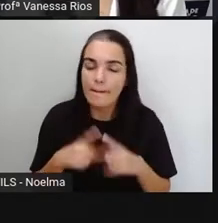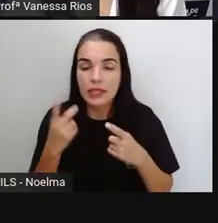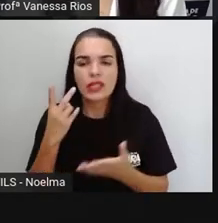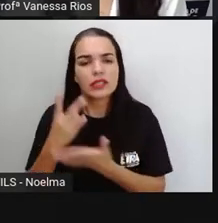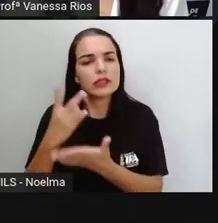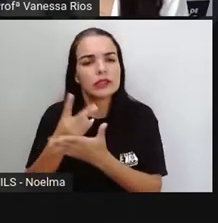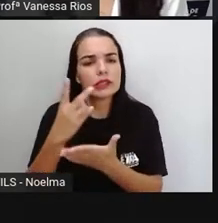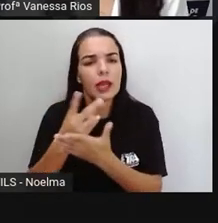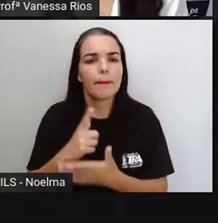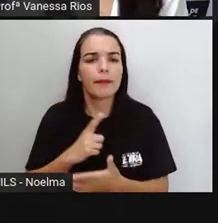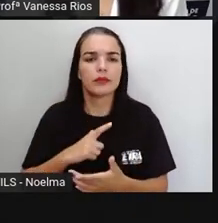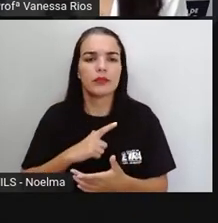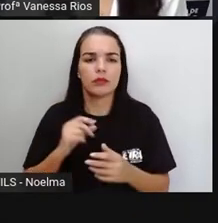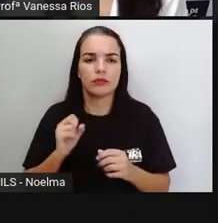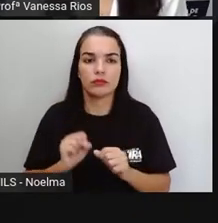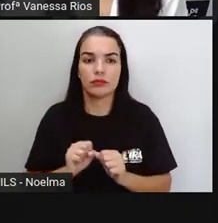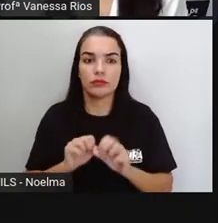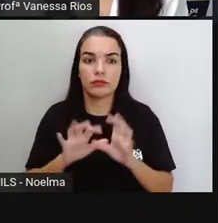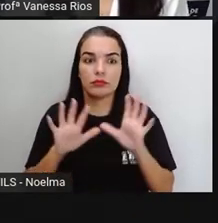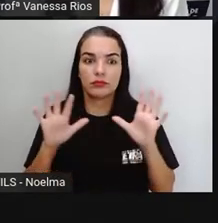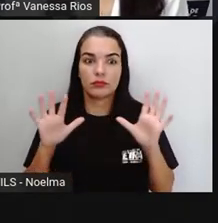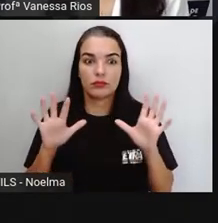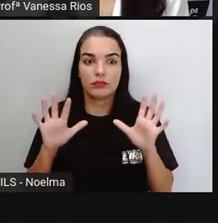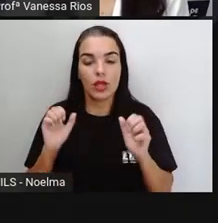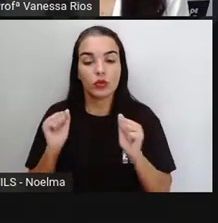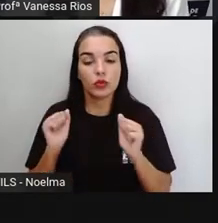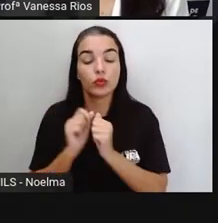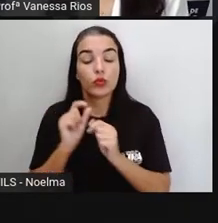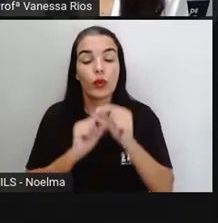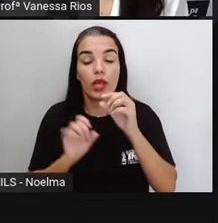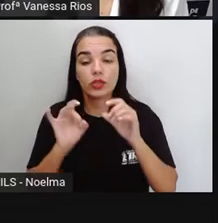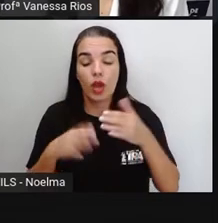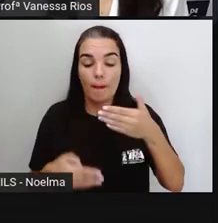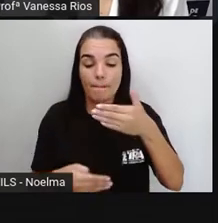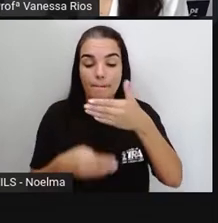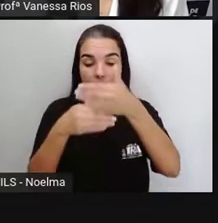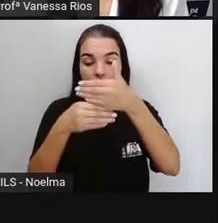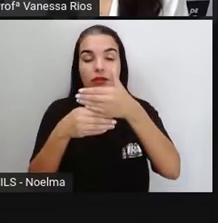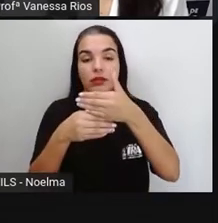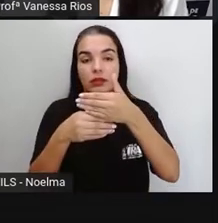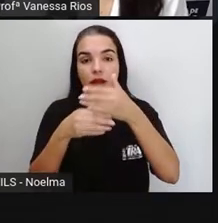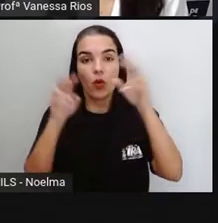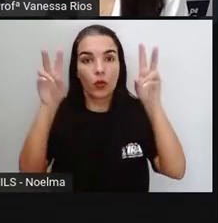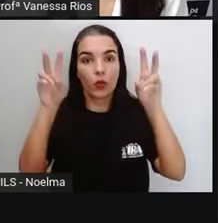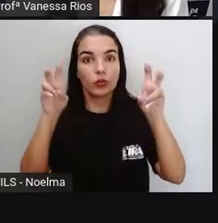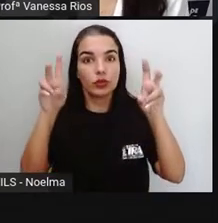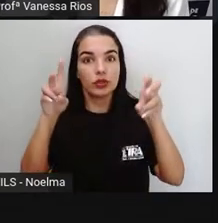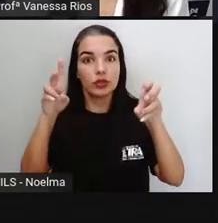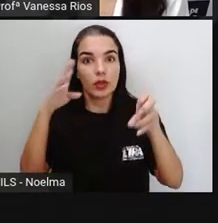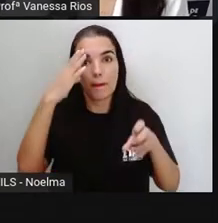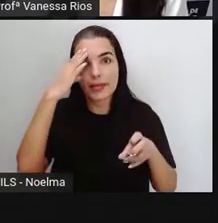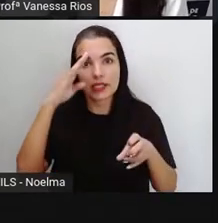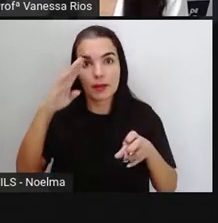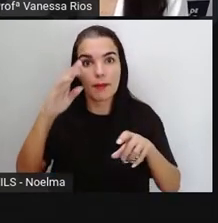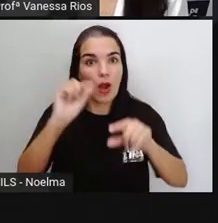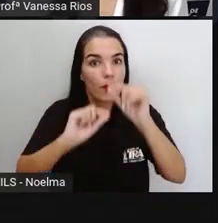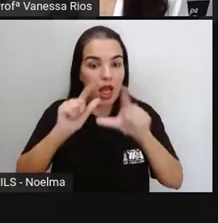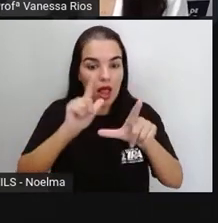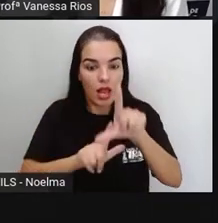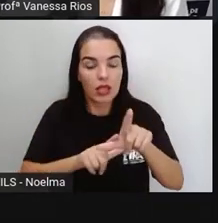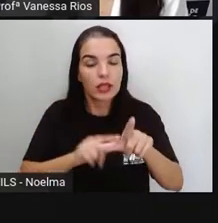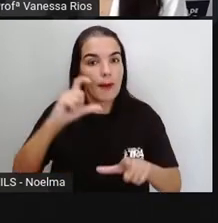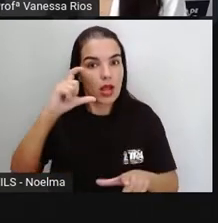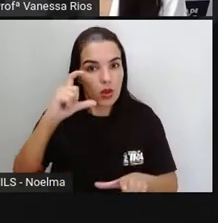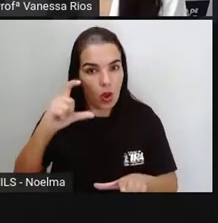trazidas pelo título principal. Lembrando aí que o título principal sempre aparece em destaque, com letra maior